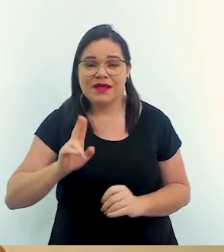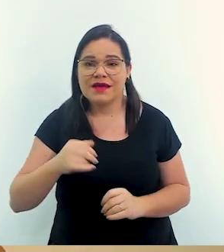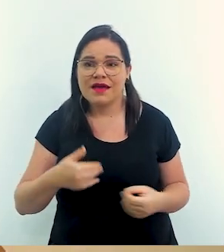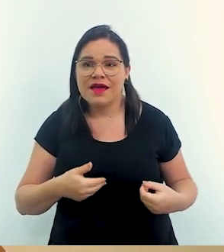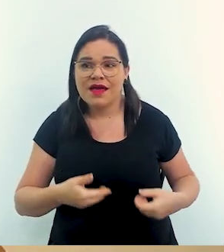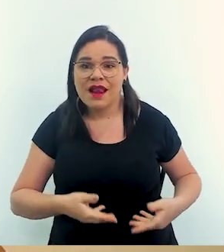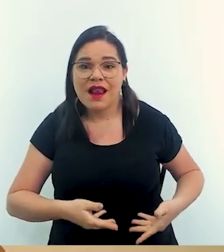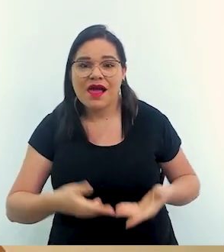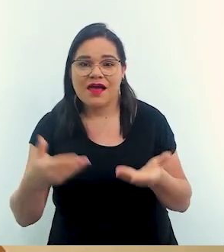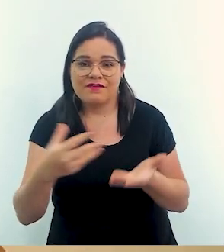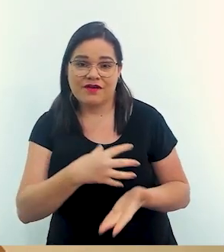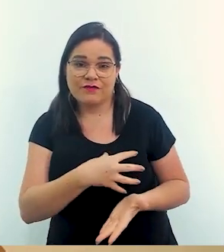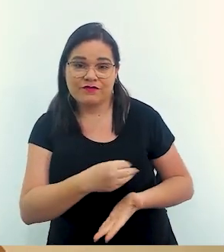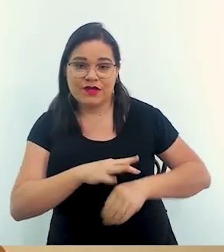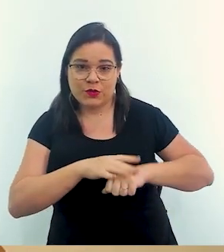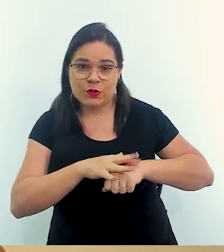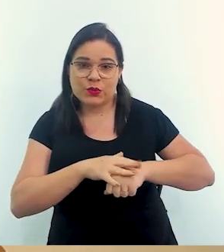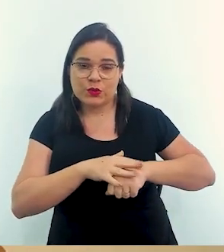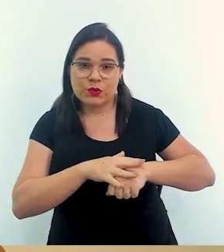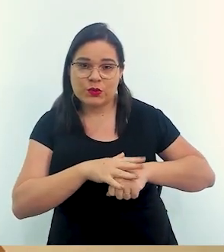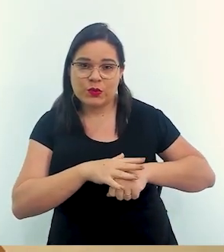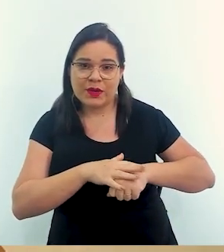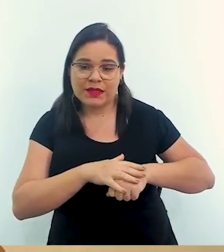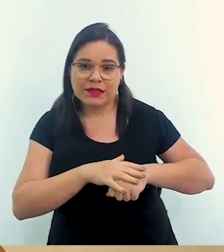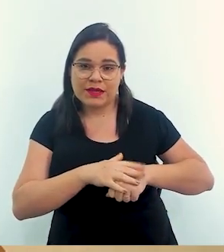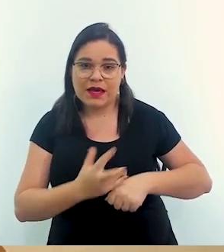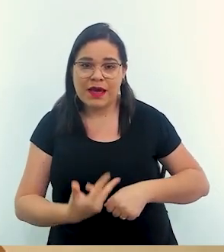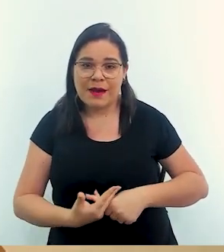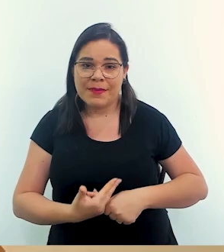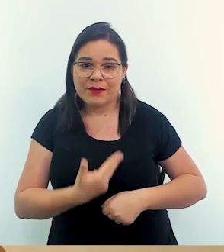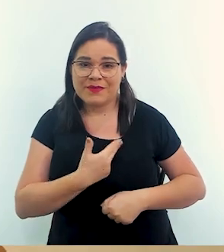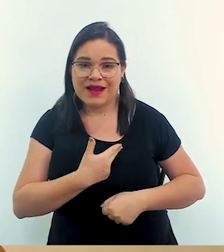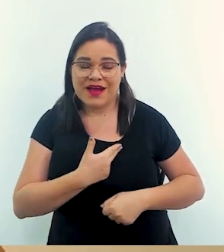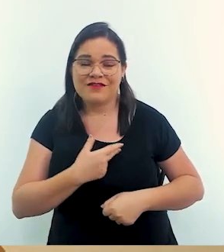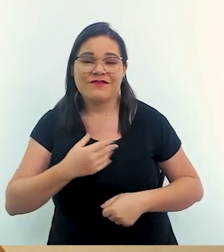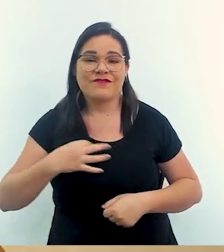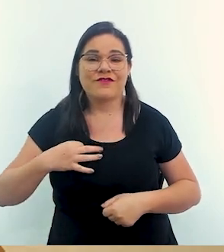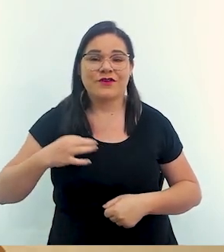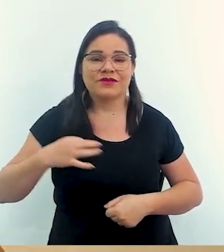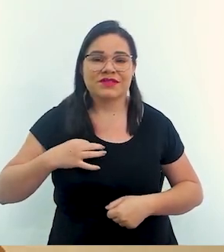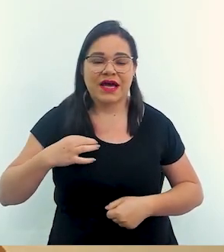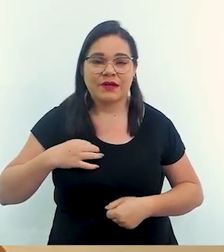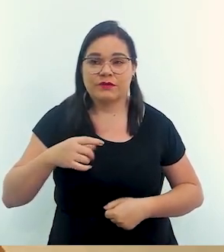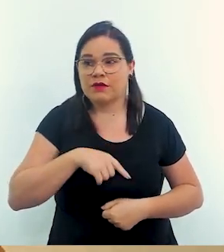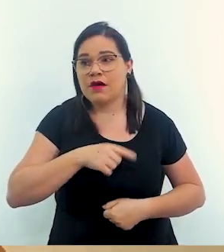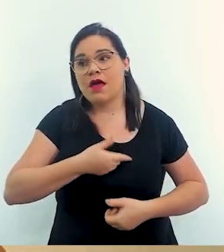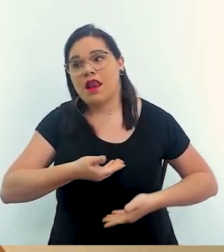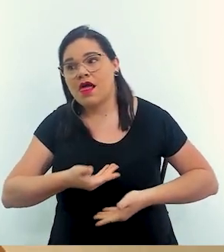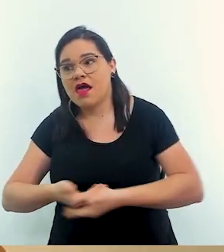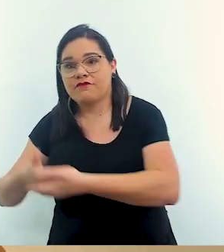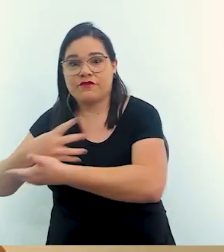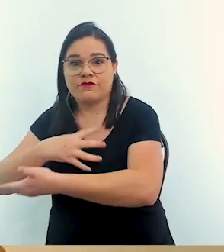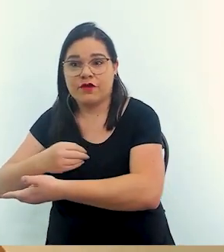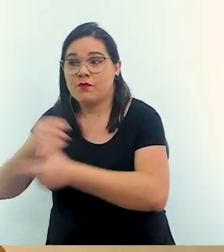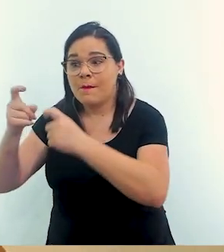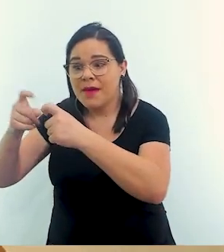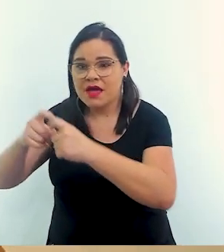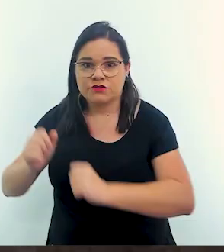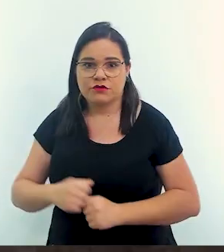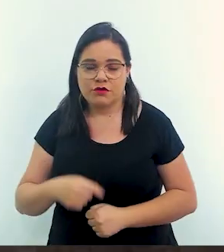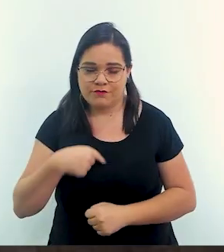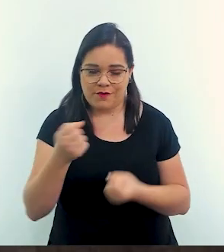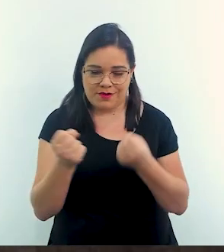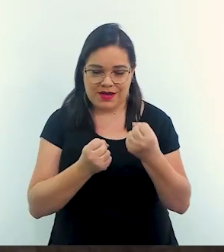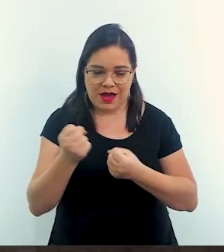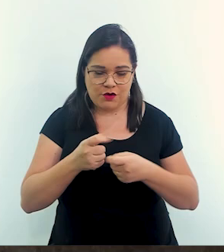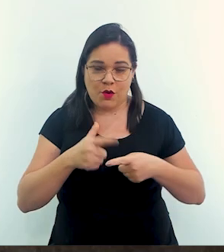um filho doente para operar como voluntário. Você leva para um médico especialista. Exatamente. Você